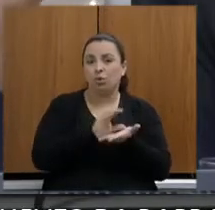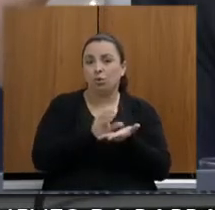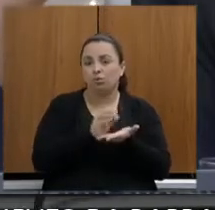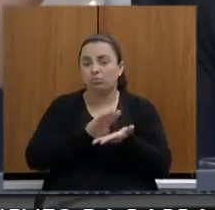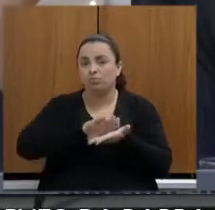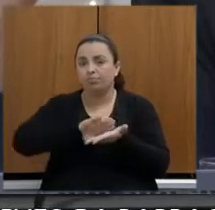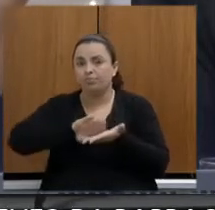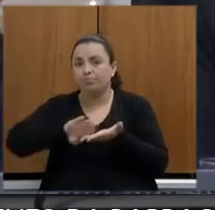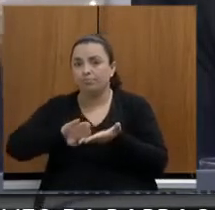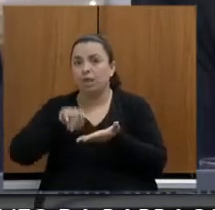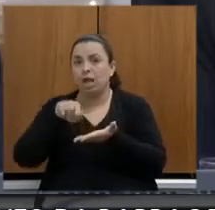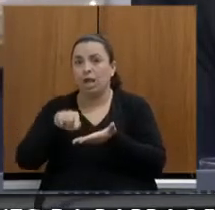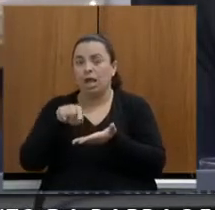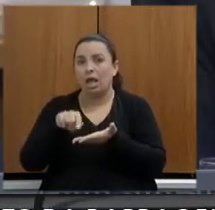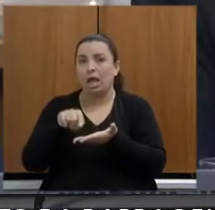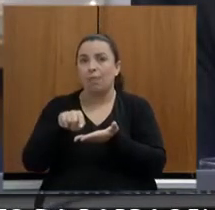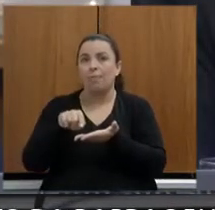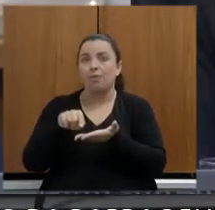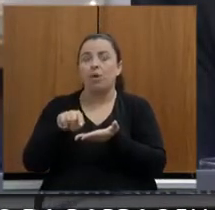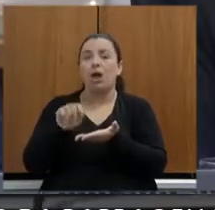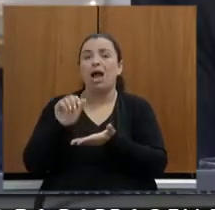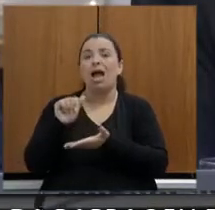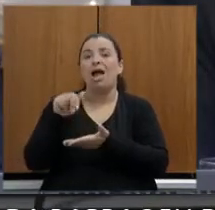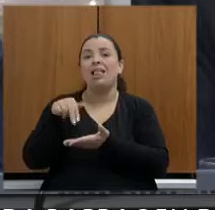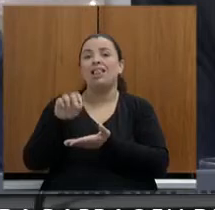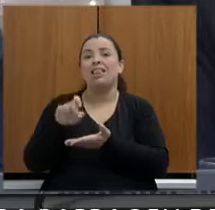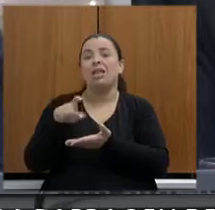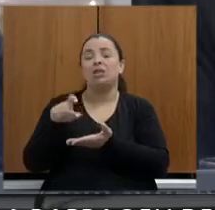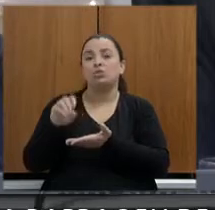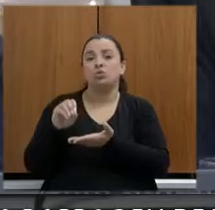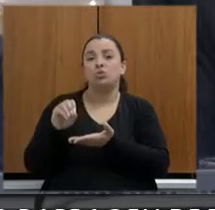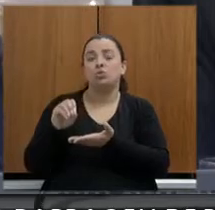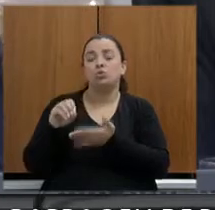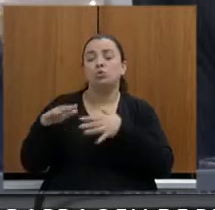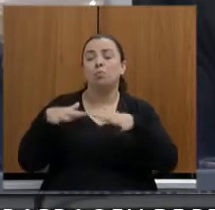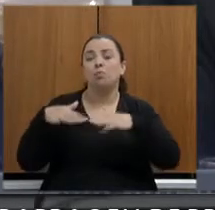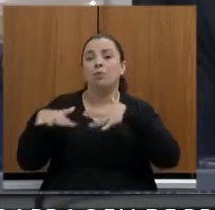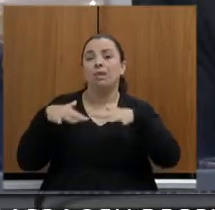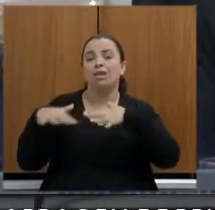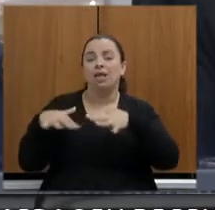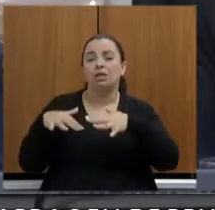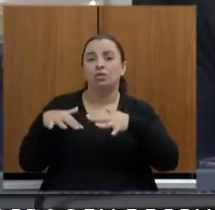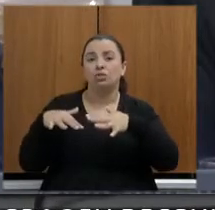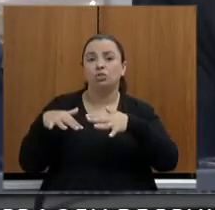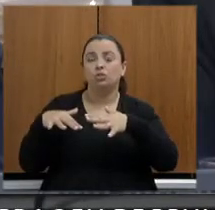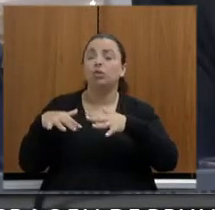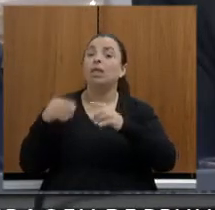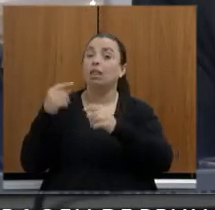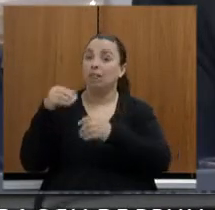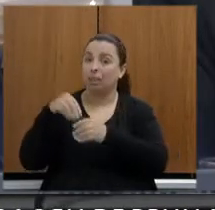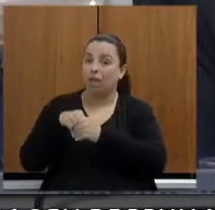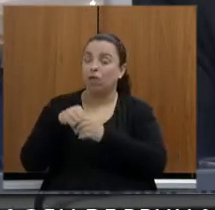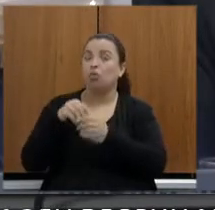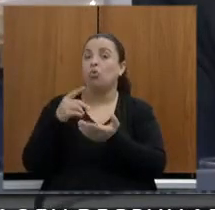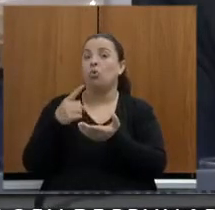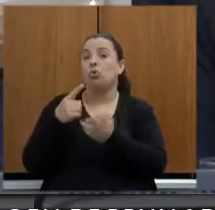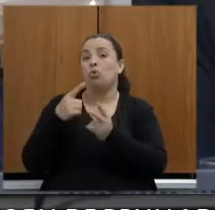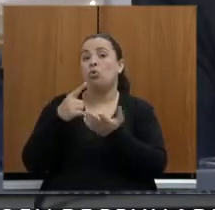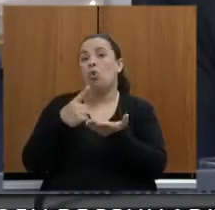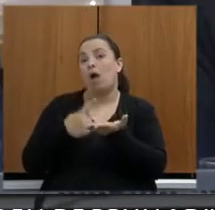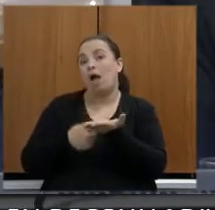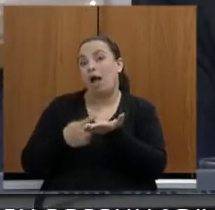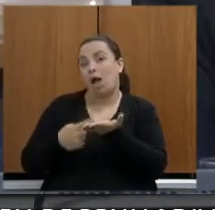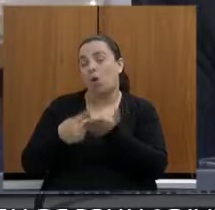chamou anexo de mobilidade do Acordo da Vale. Então, vamos dizer, 4,5 estão para ser